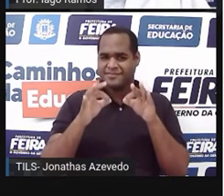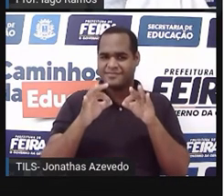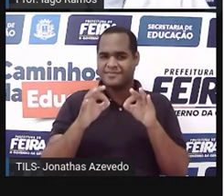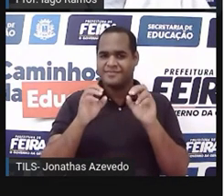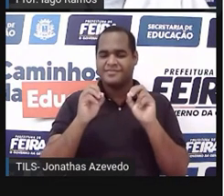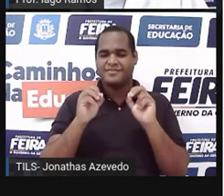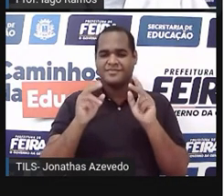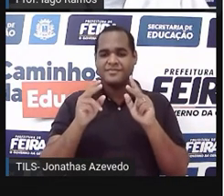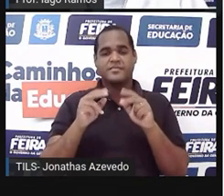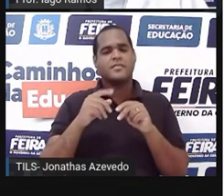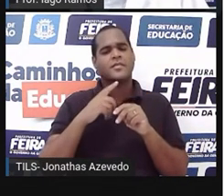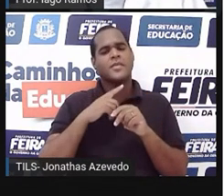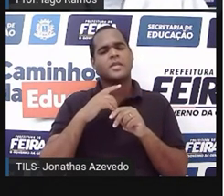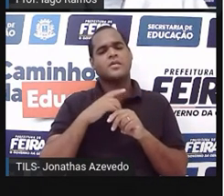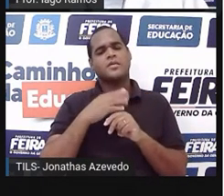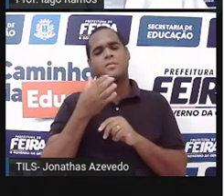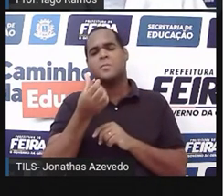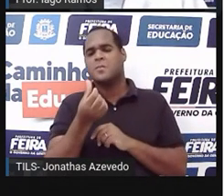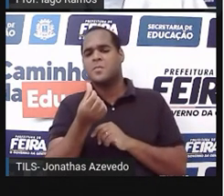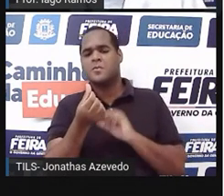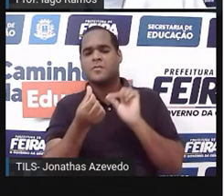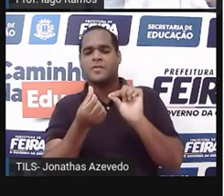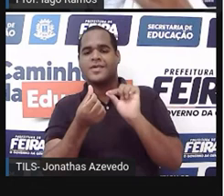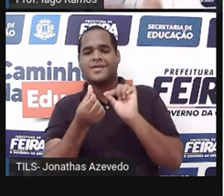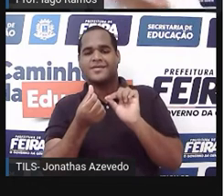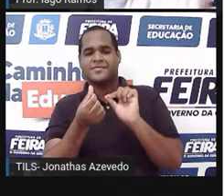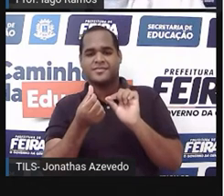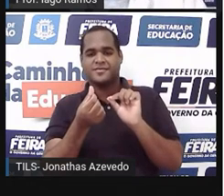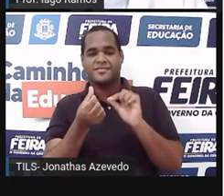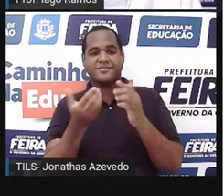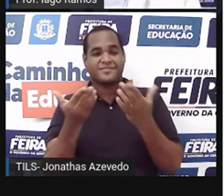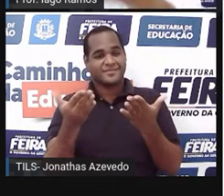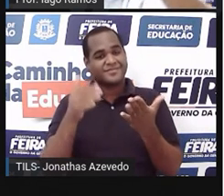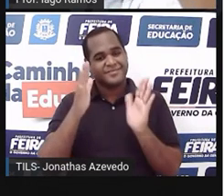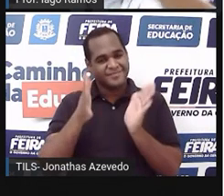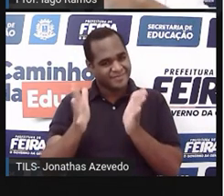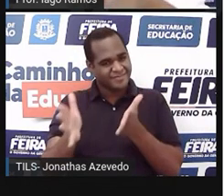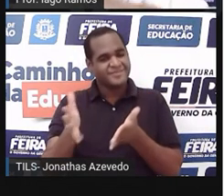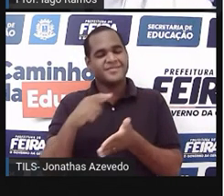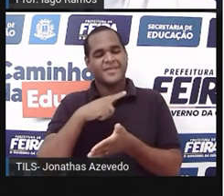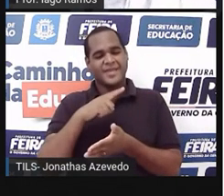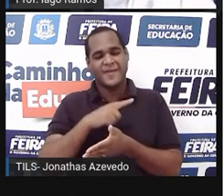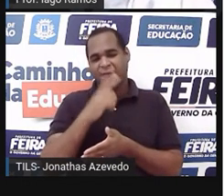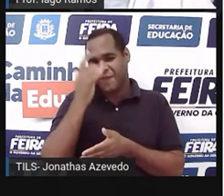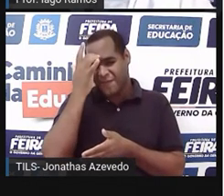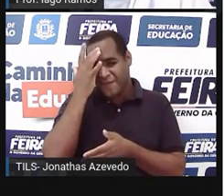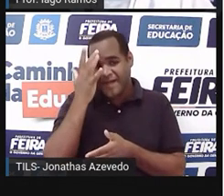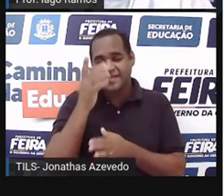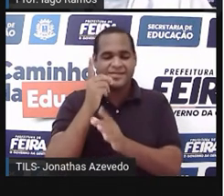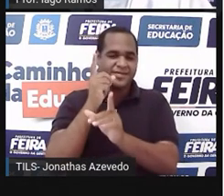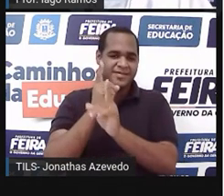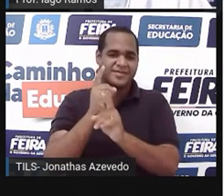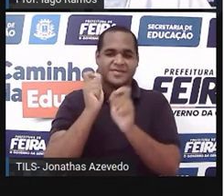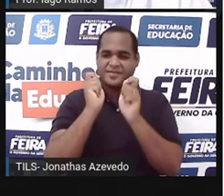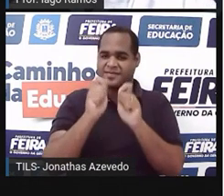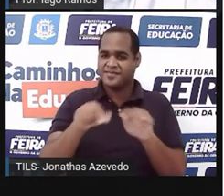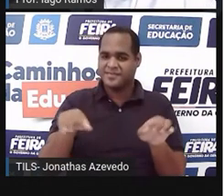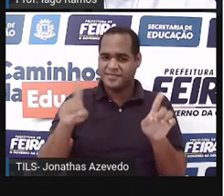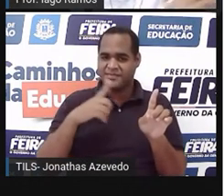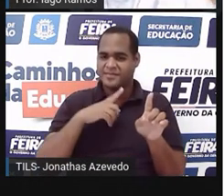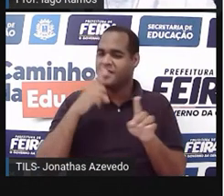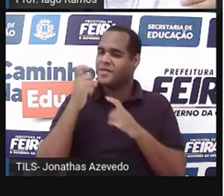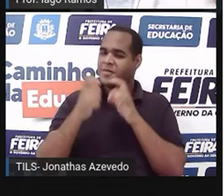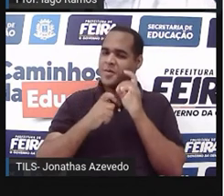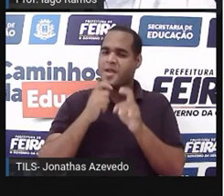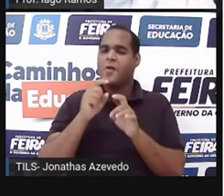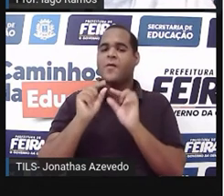E o 6 ali, tá? Já está ali na reta numérica, exatamente ali onde ele está, a gente não precisa ter a preocupação de ver